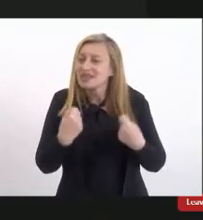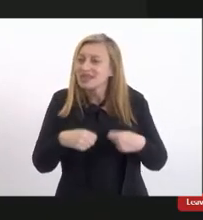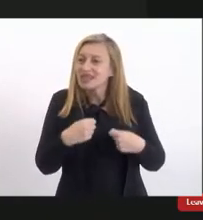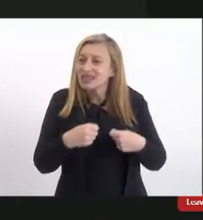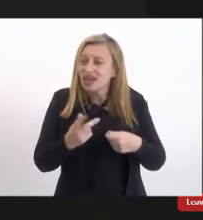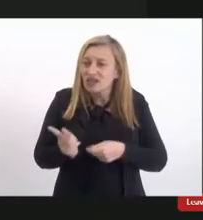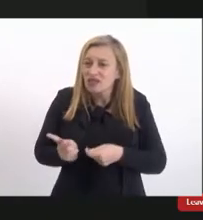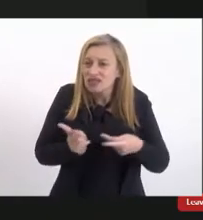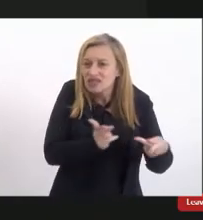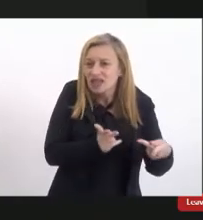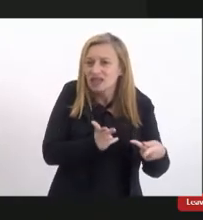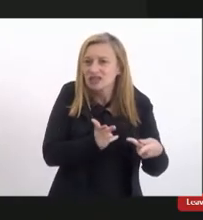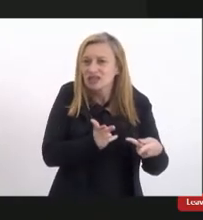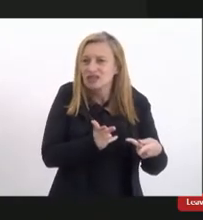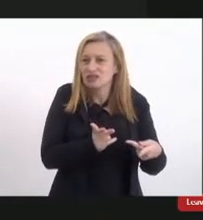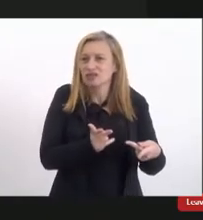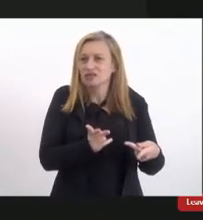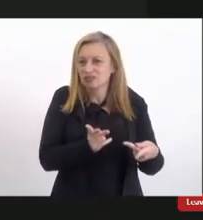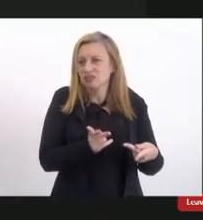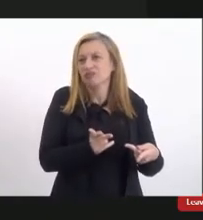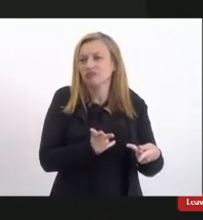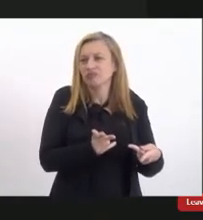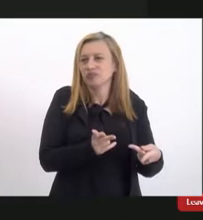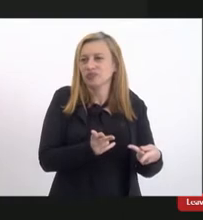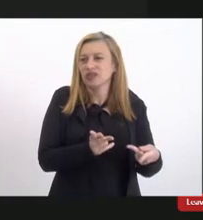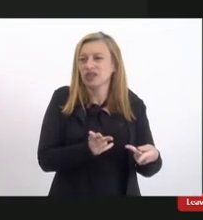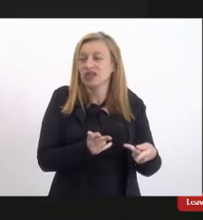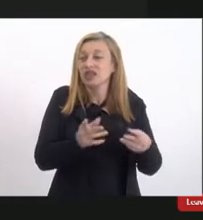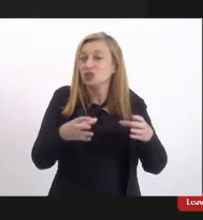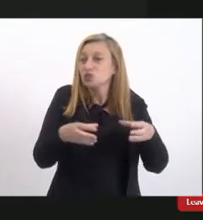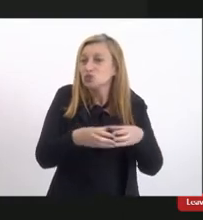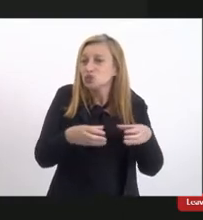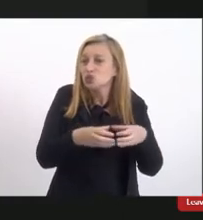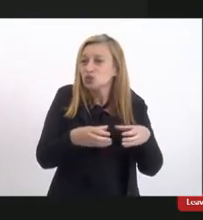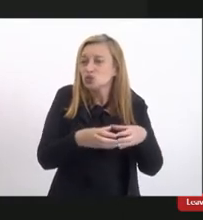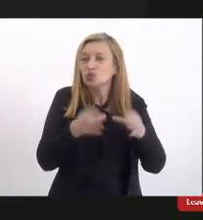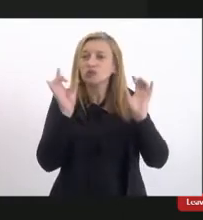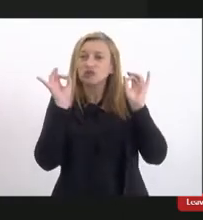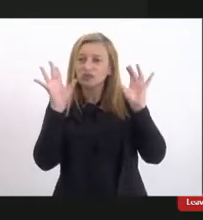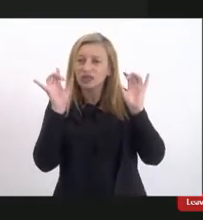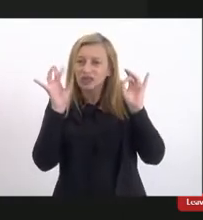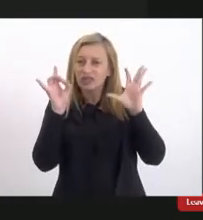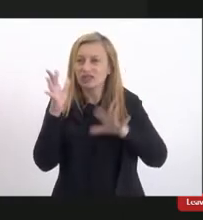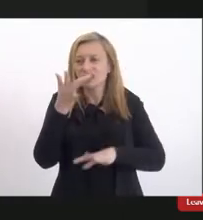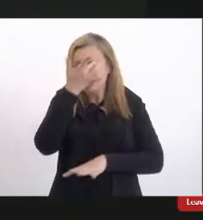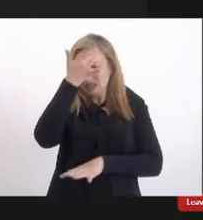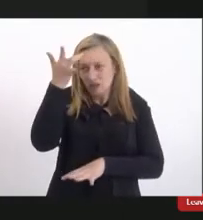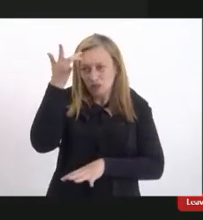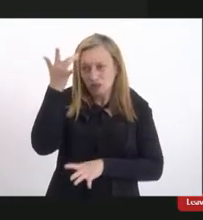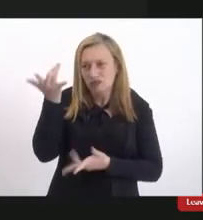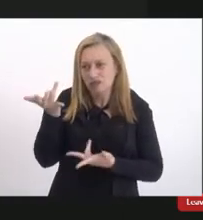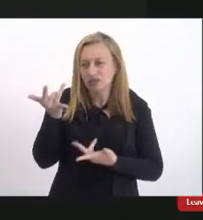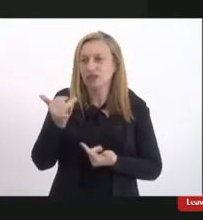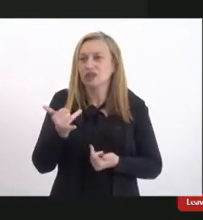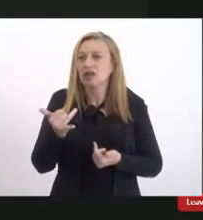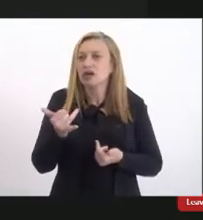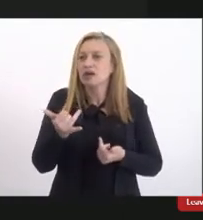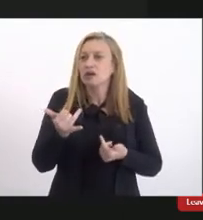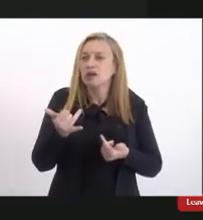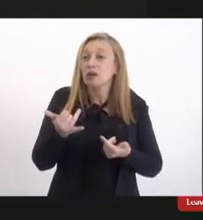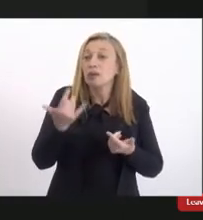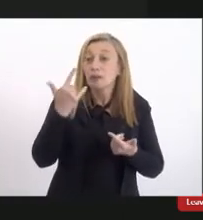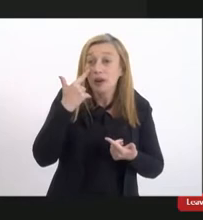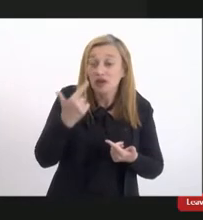visitação mais velha do mundo que é a visitação da equipe de especialização em saúde mental pra verificar as